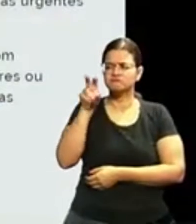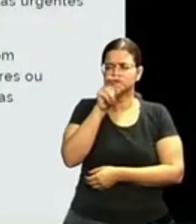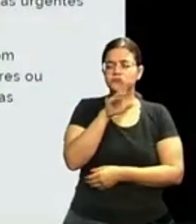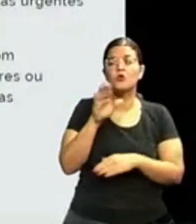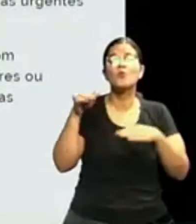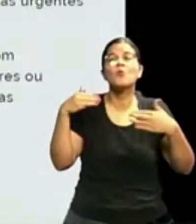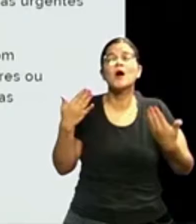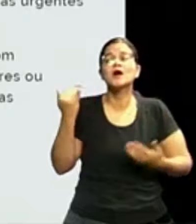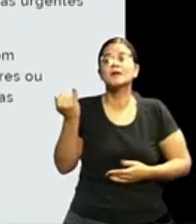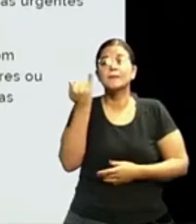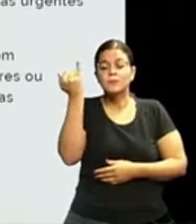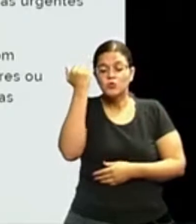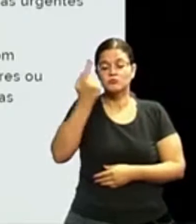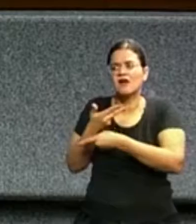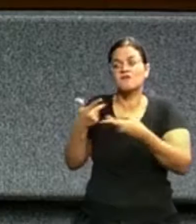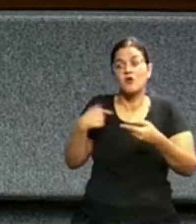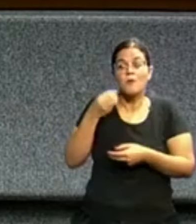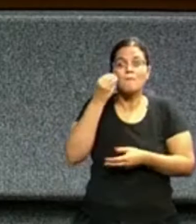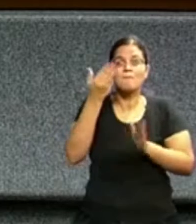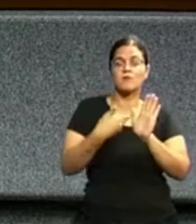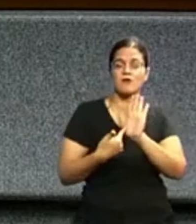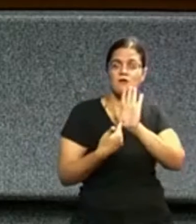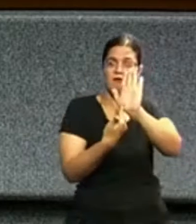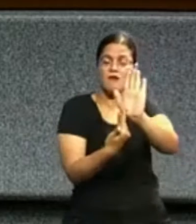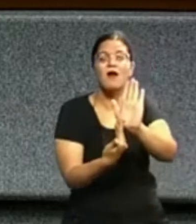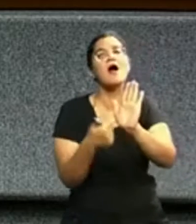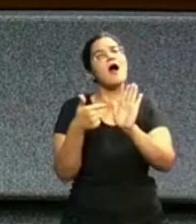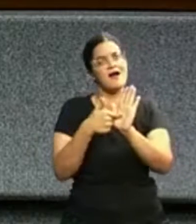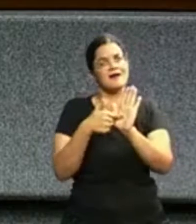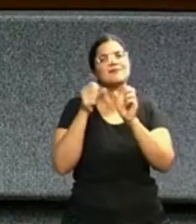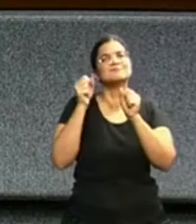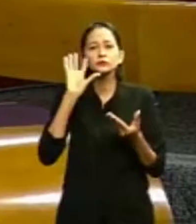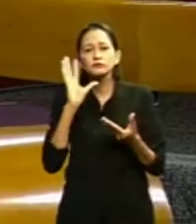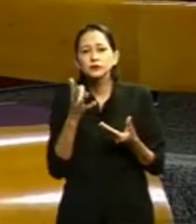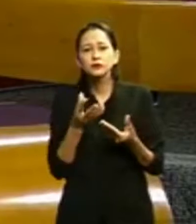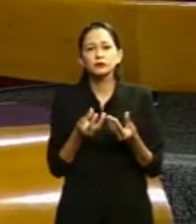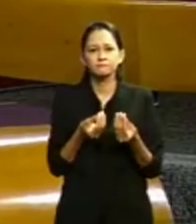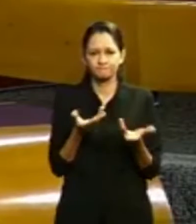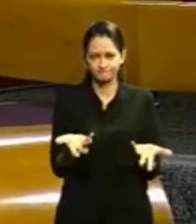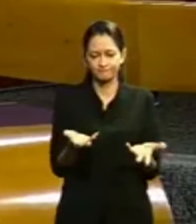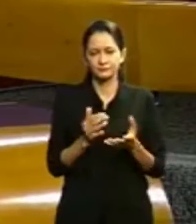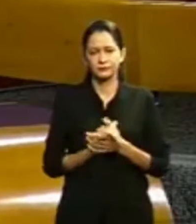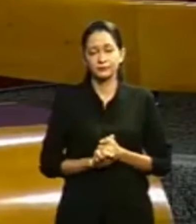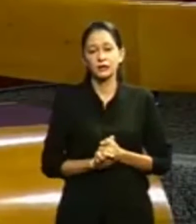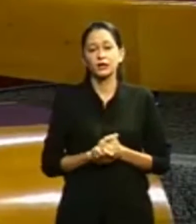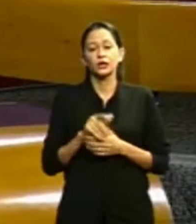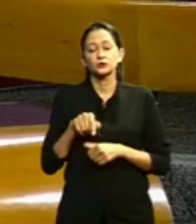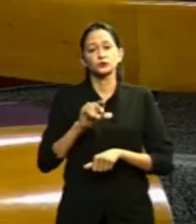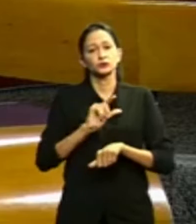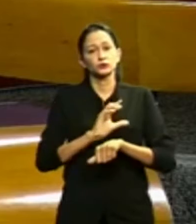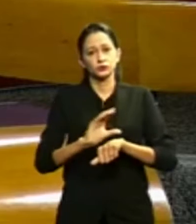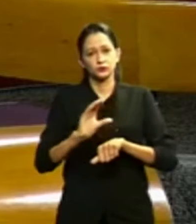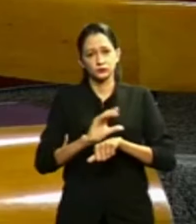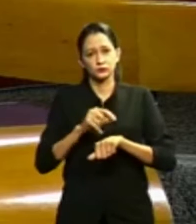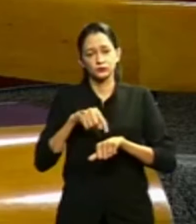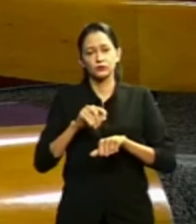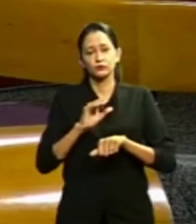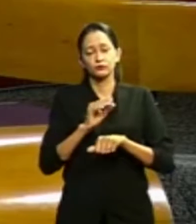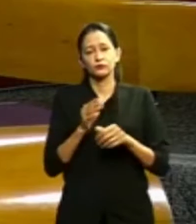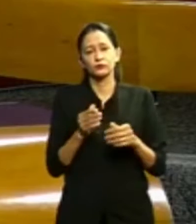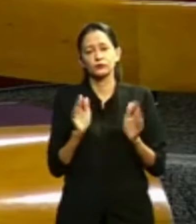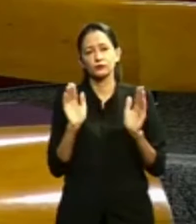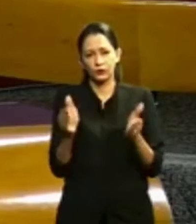explicou o que é assédio moral e as consequências jurídicas disso. Esse curso é voltado para o jovem aprendiz,